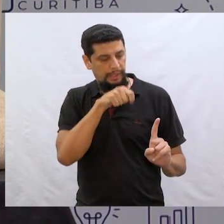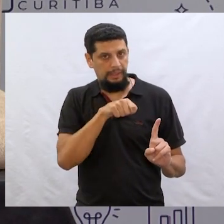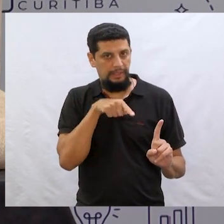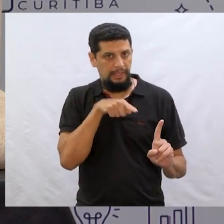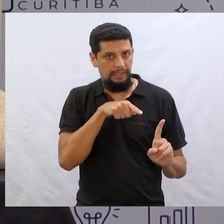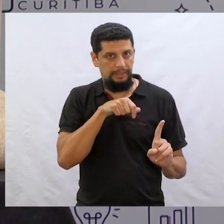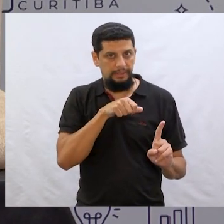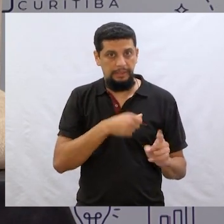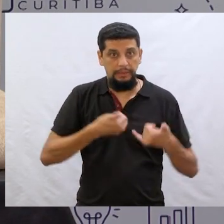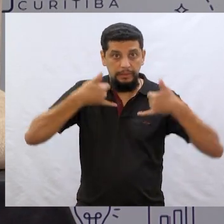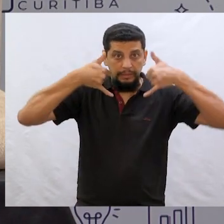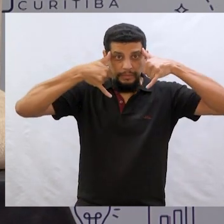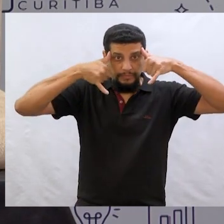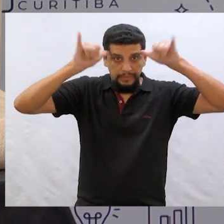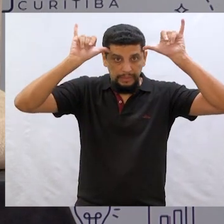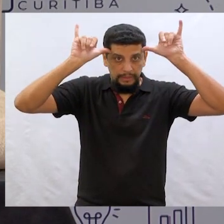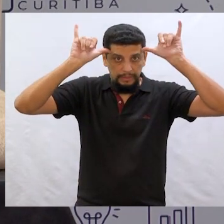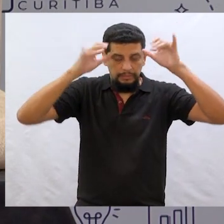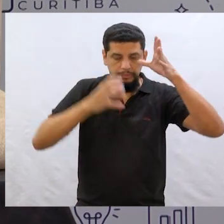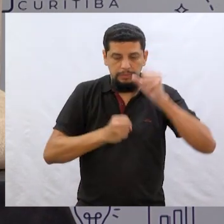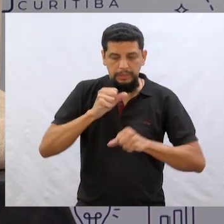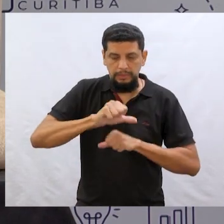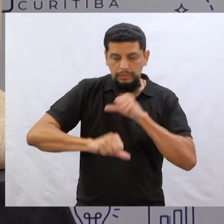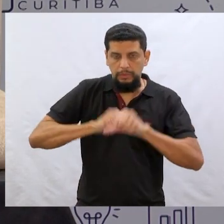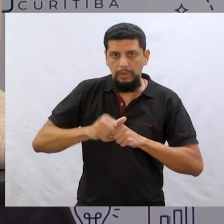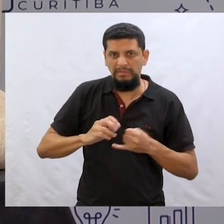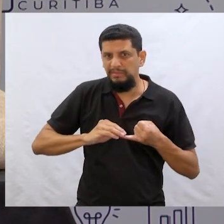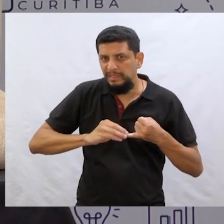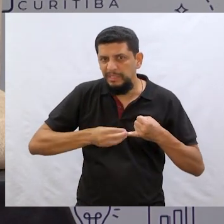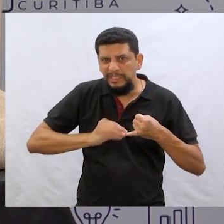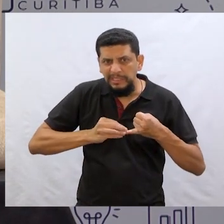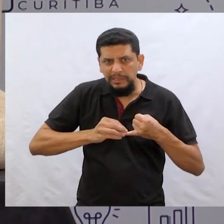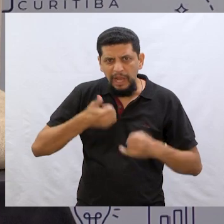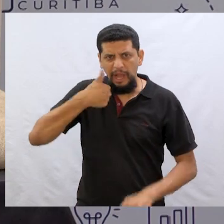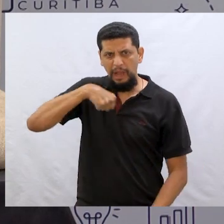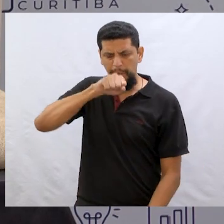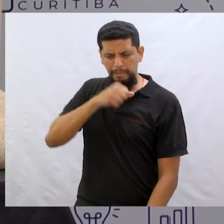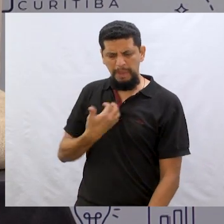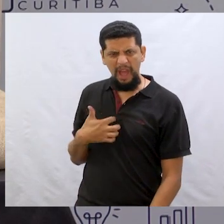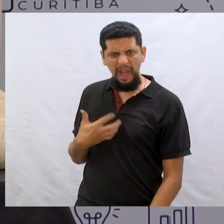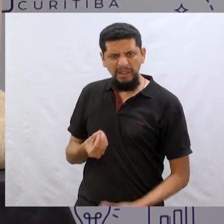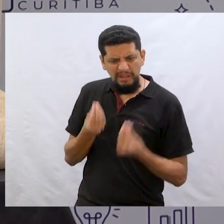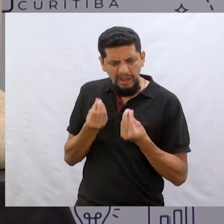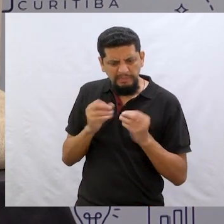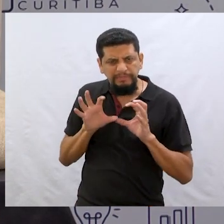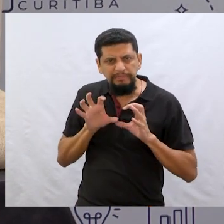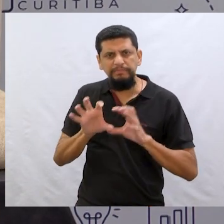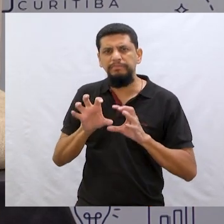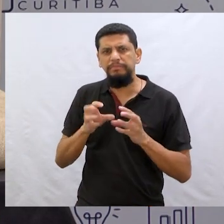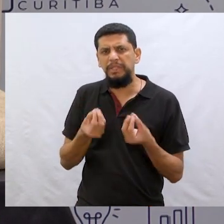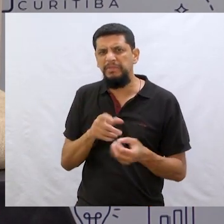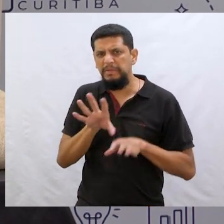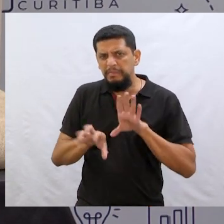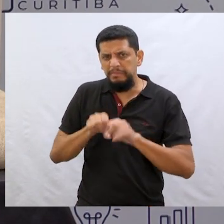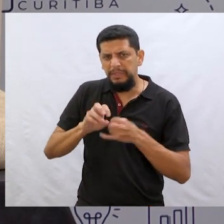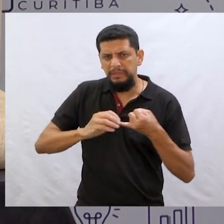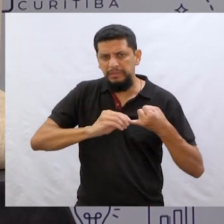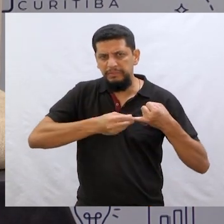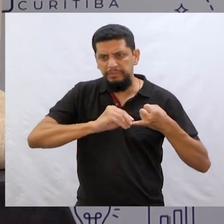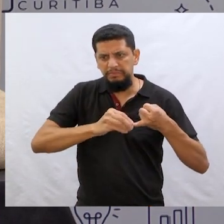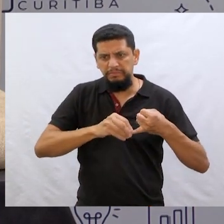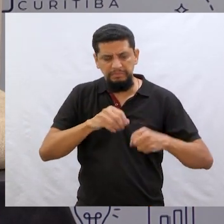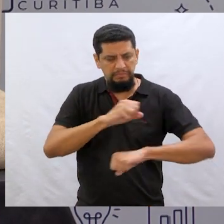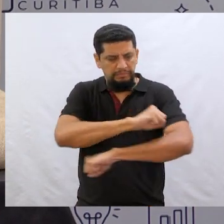mãe que tinha trocado a vaquinha por cinco feijões. A mãe ficou muito brava. Como assim, menino? Pegou os